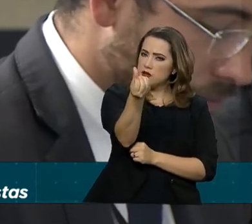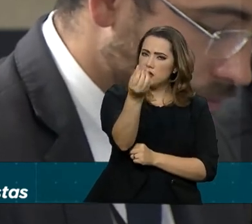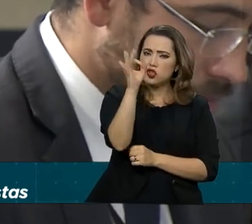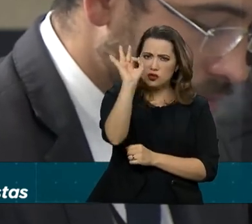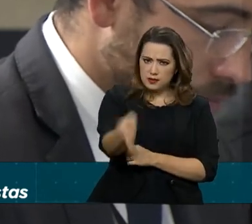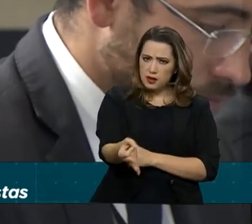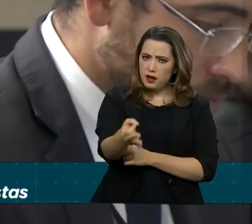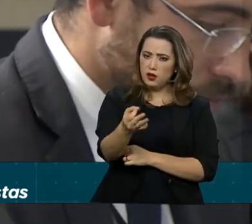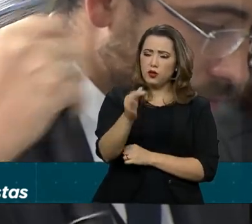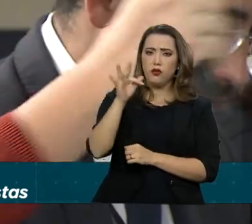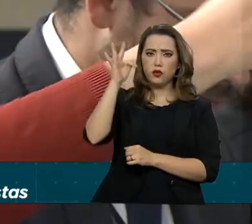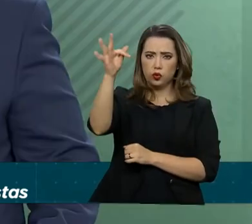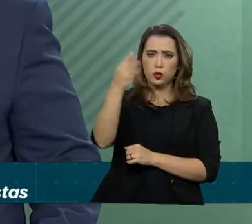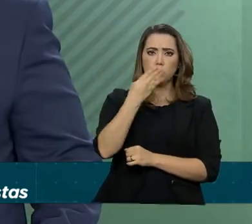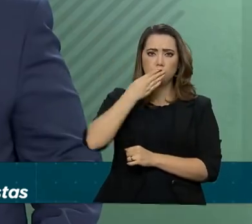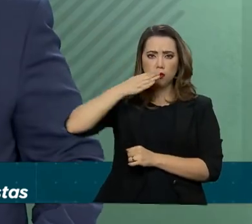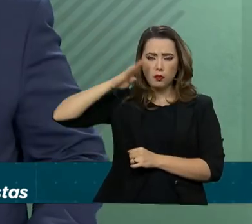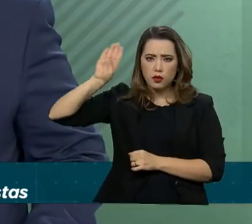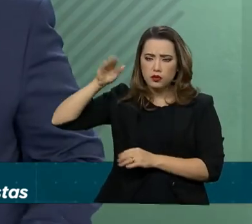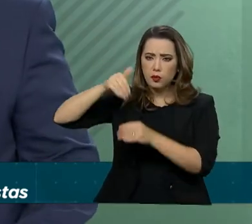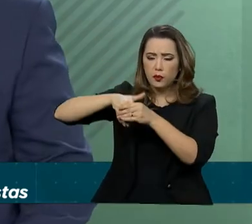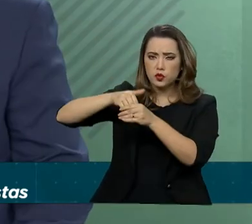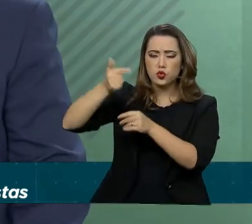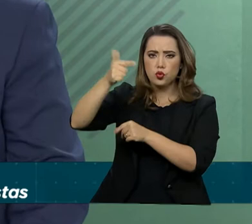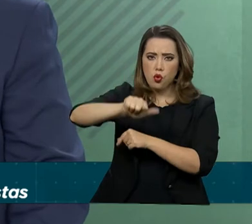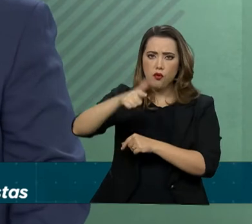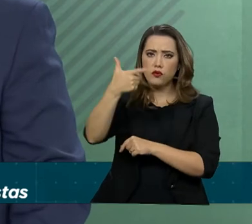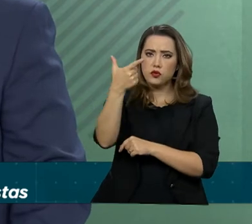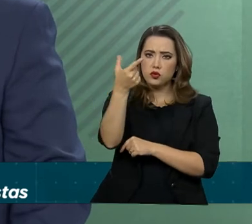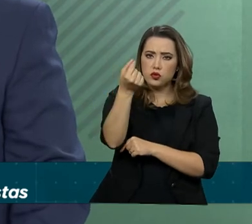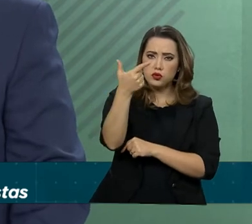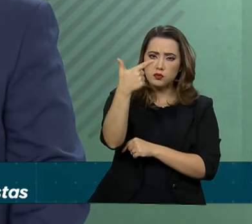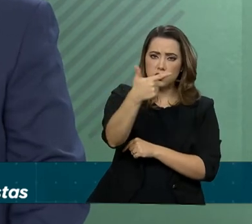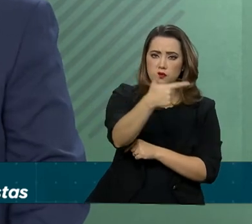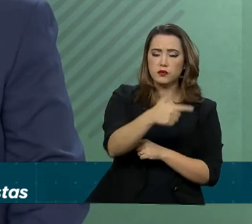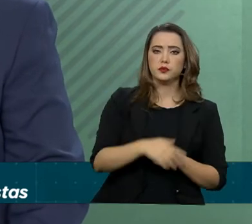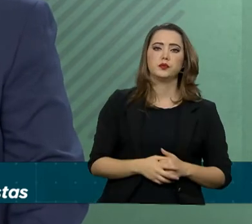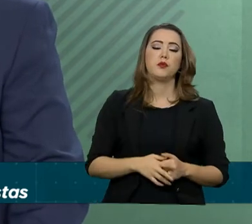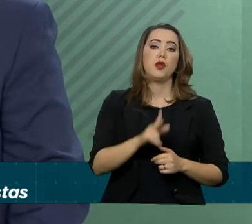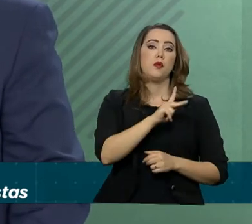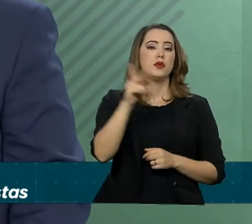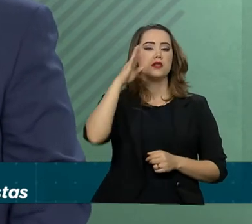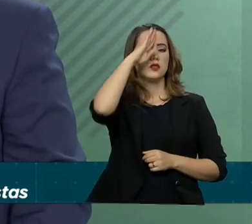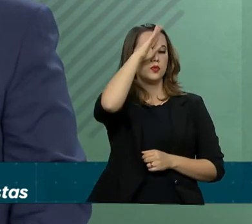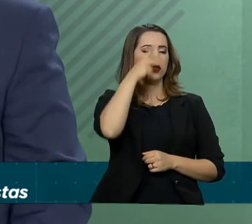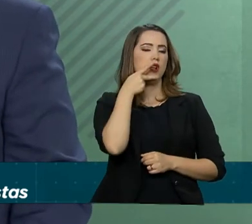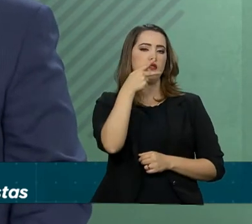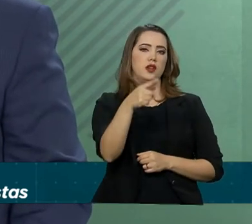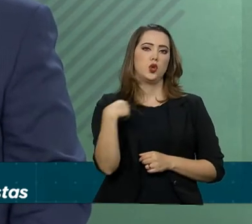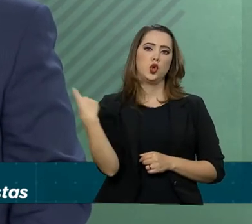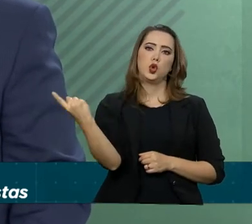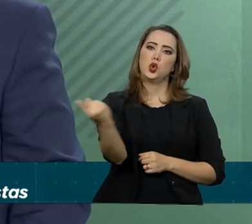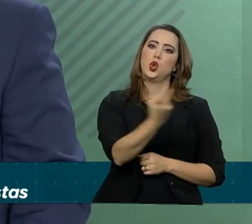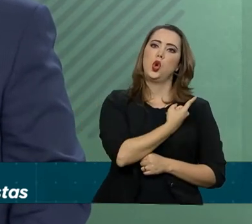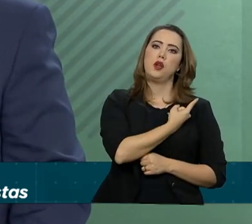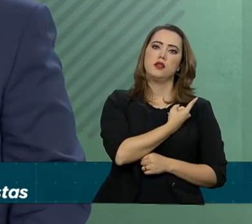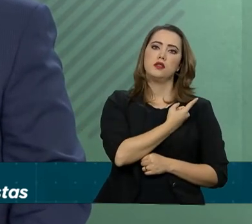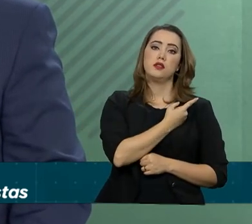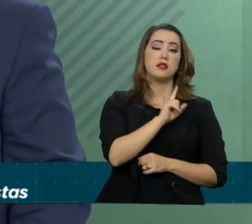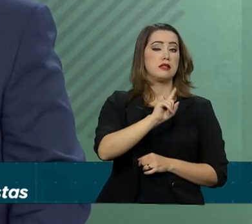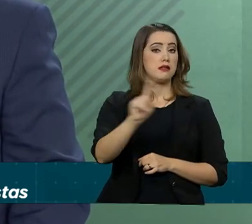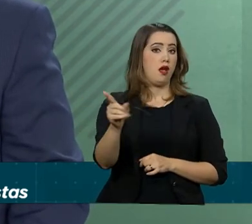ser candidato em 2022. O nosso presidente Jair Bolsonaro, por força de expressão, colocou nós e não eu.